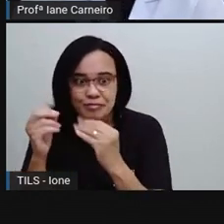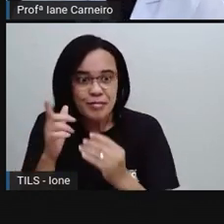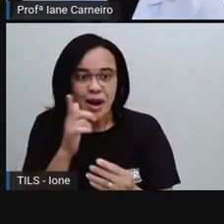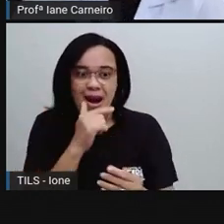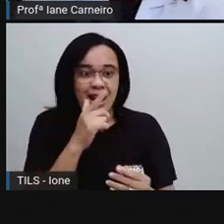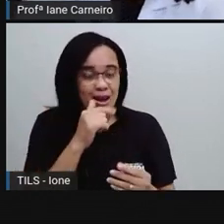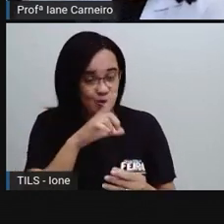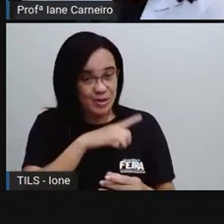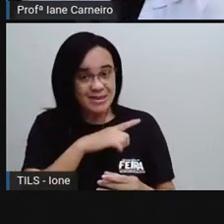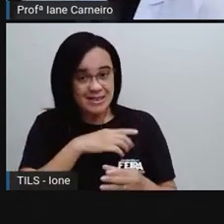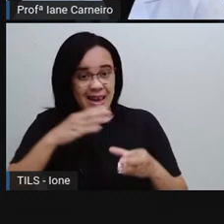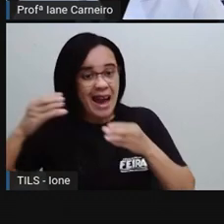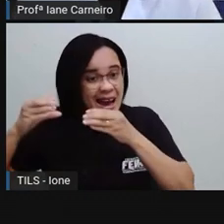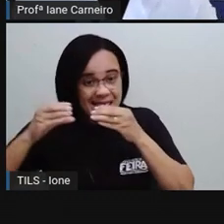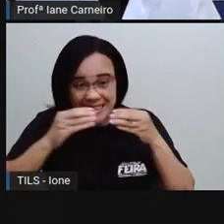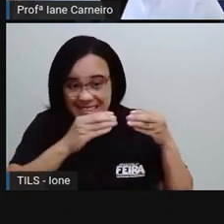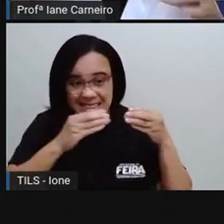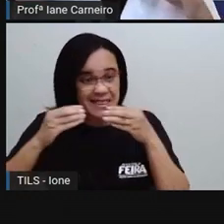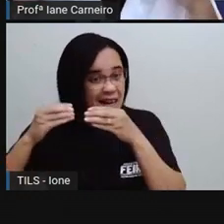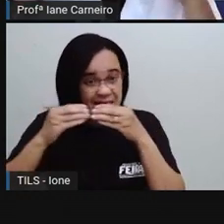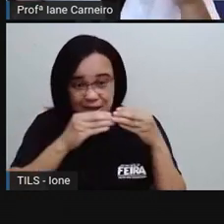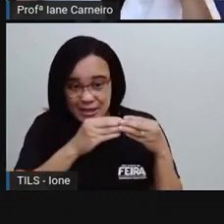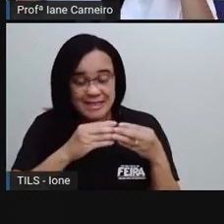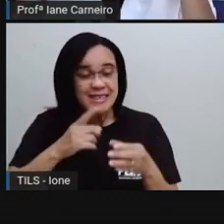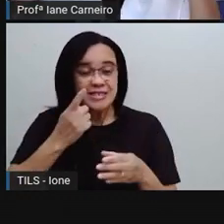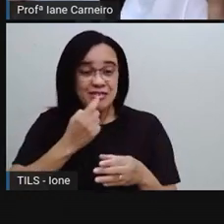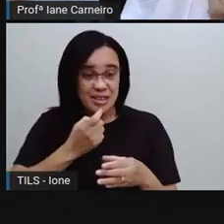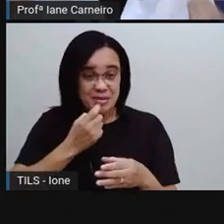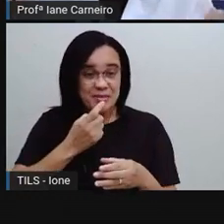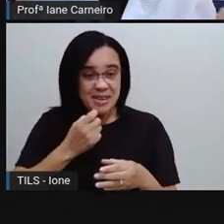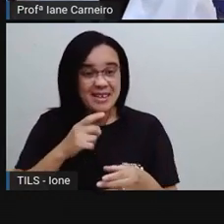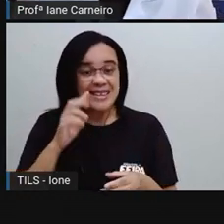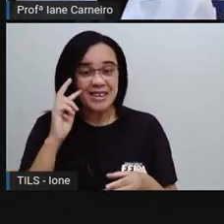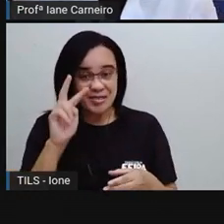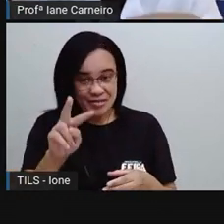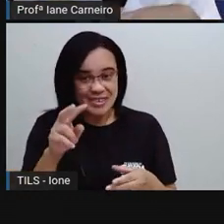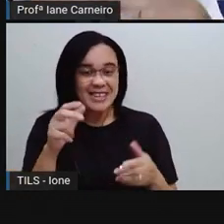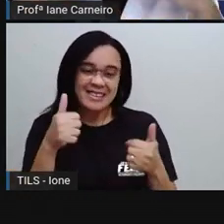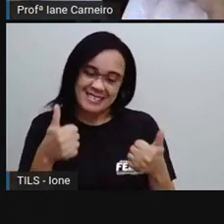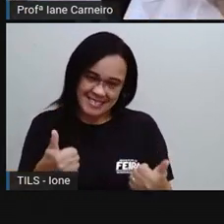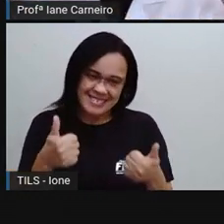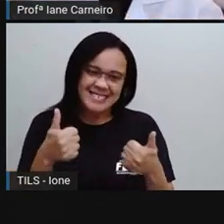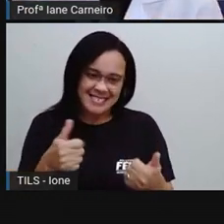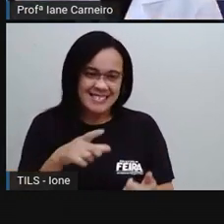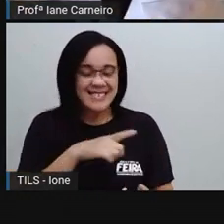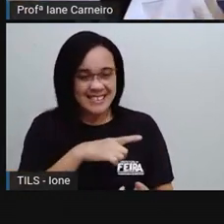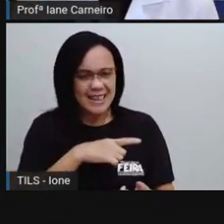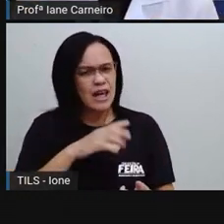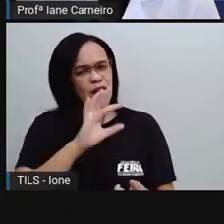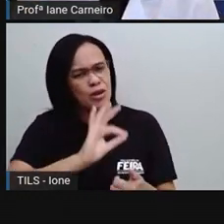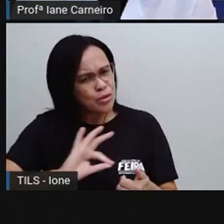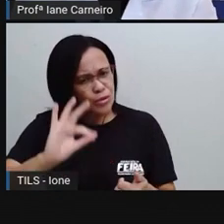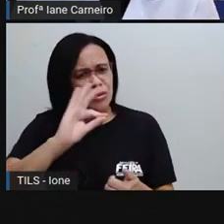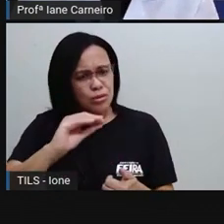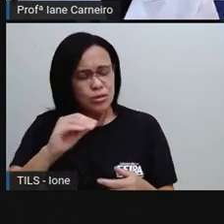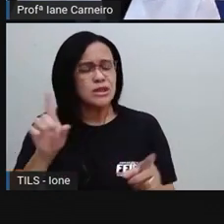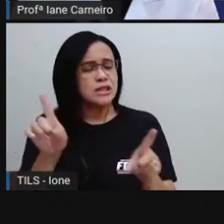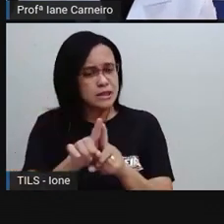na melancia, né? A gente consegue enxergar que tem líquido nessas, né? Mas em todas as outras também tem